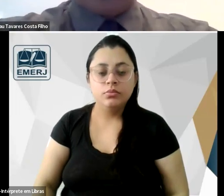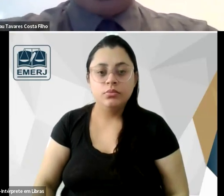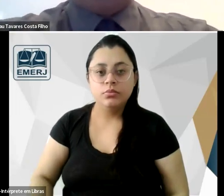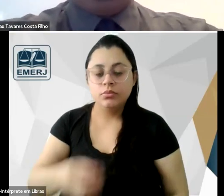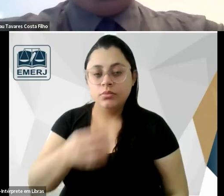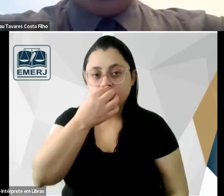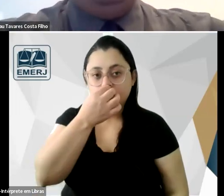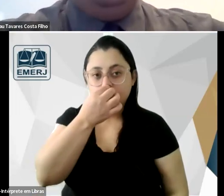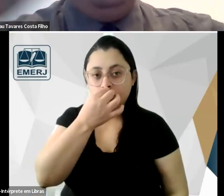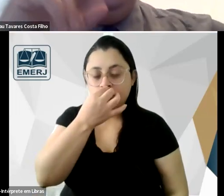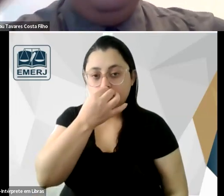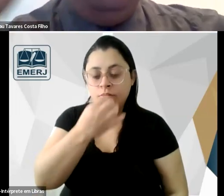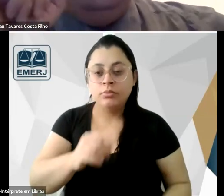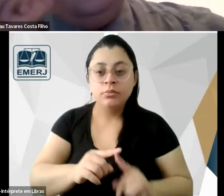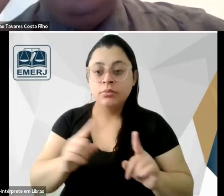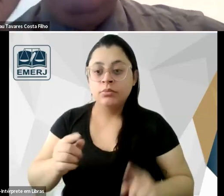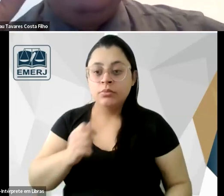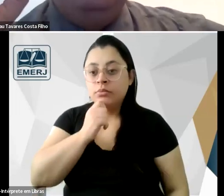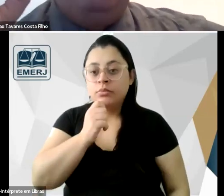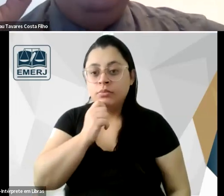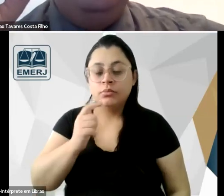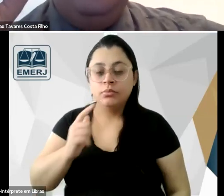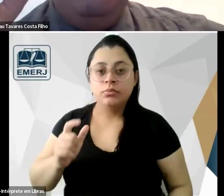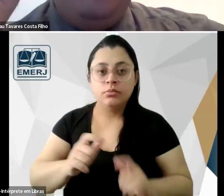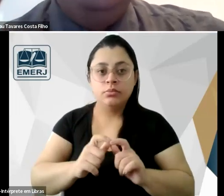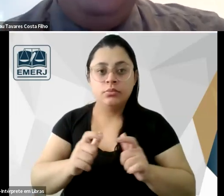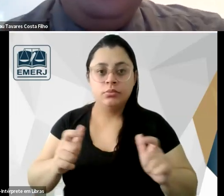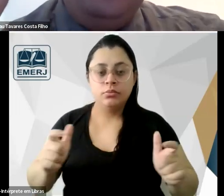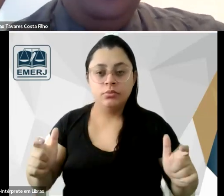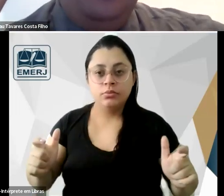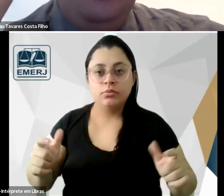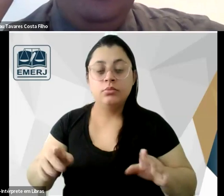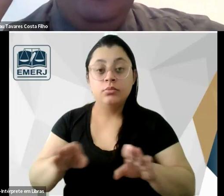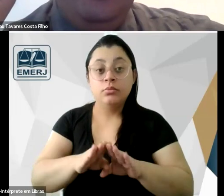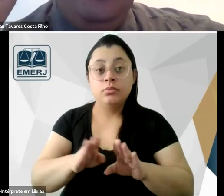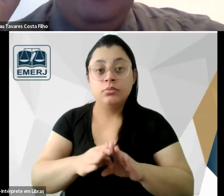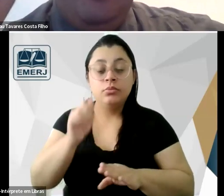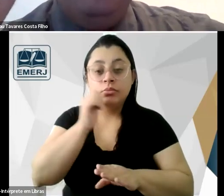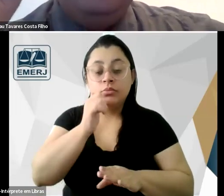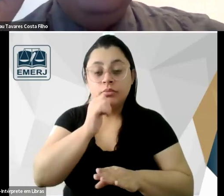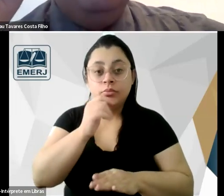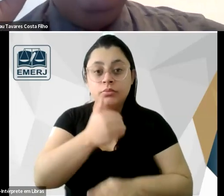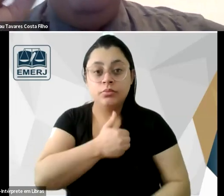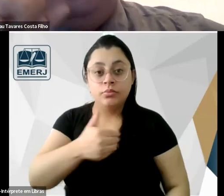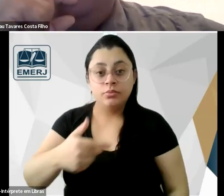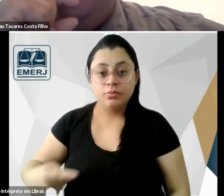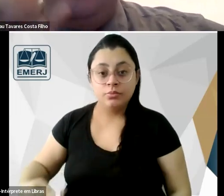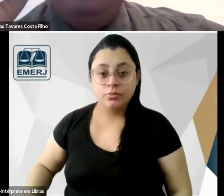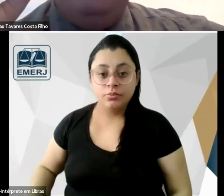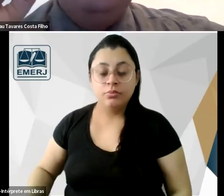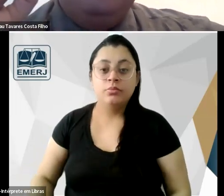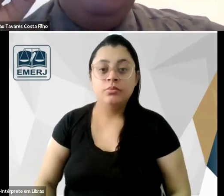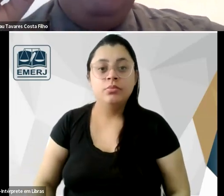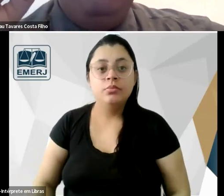mas não é um momento ainda e é muito interessante essa expressão das mulheres serem presidentas é muito interessante porque eu eu